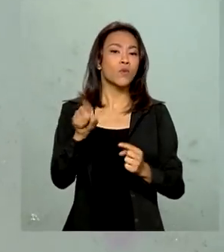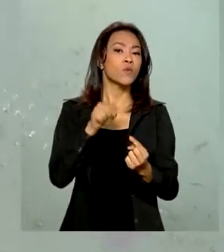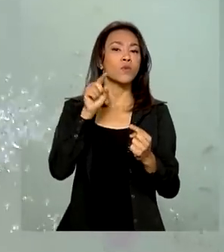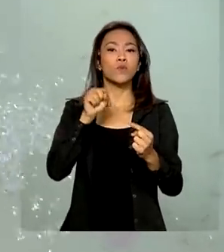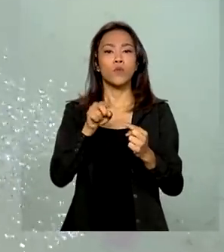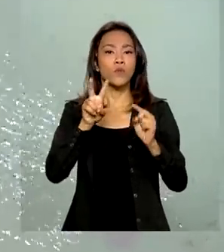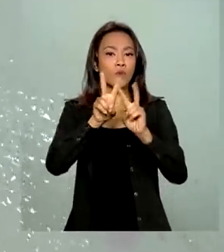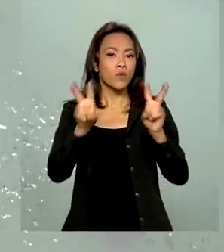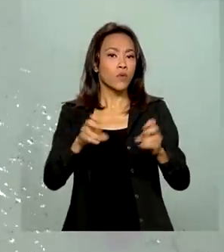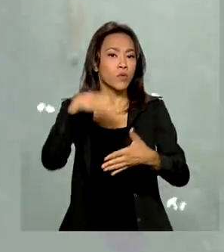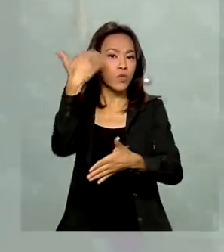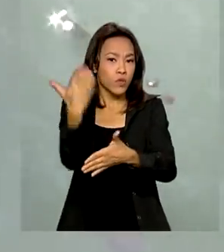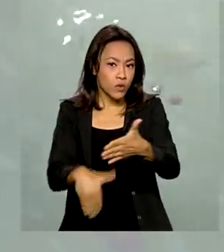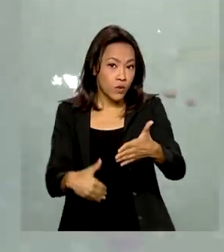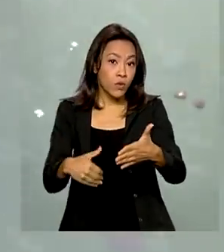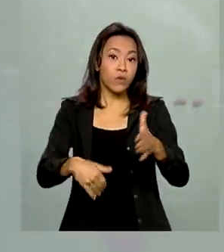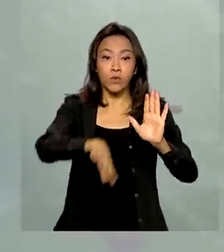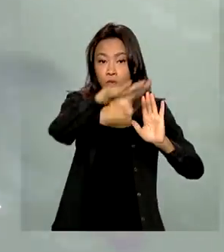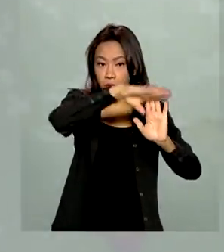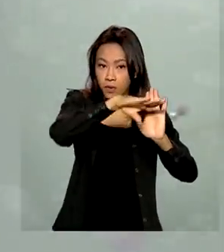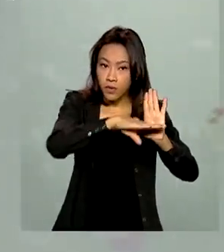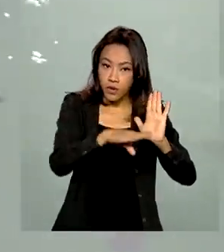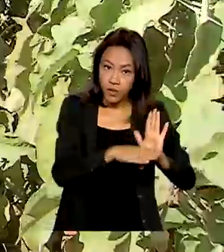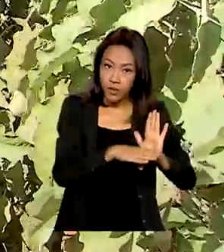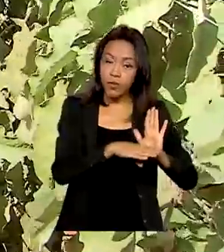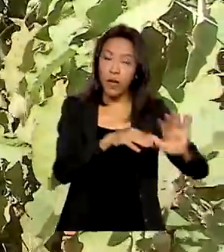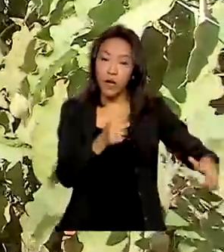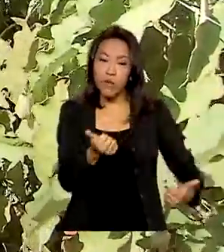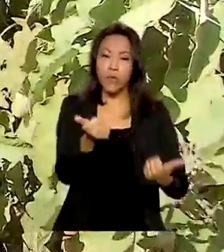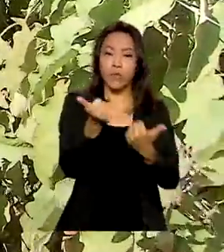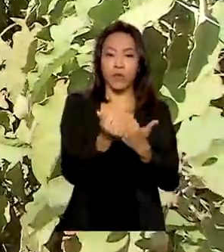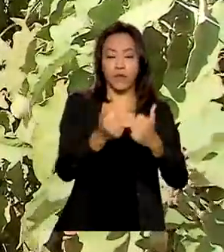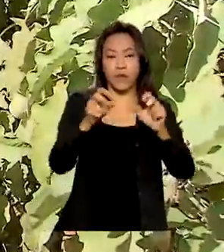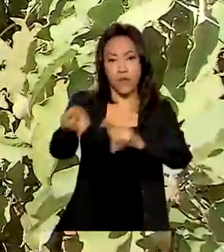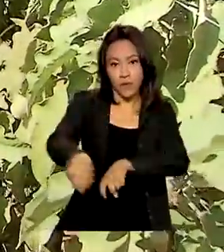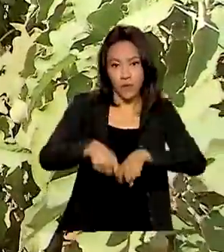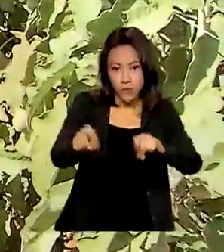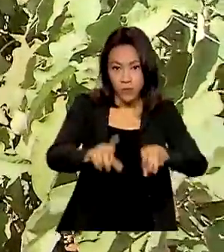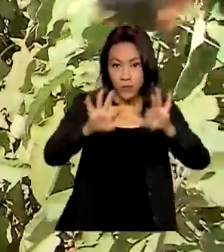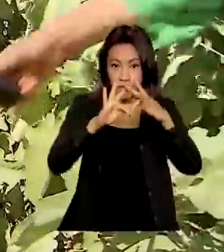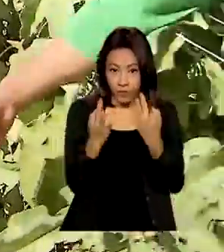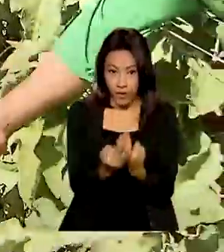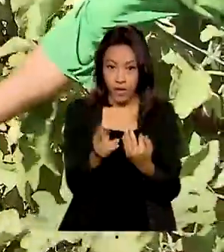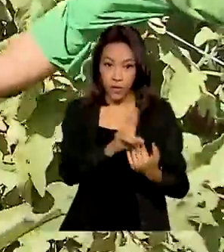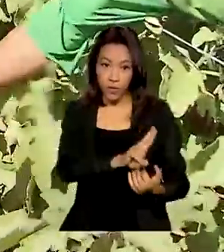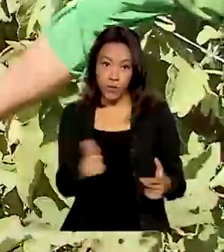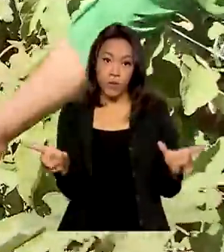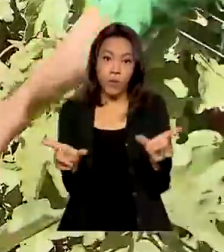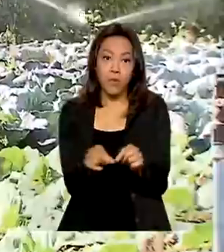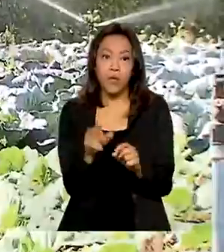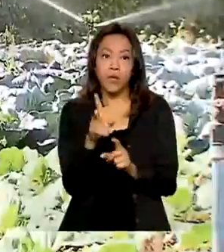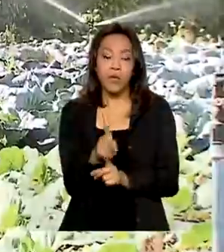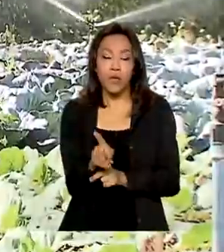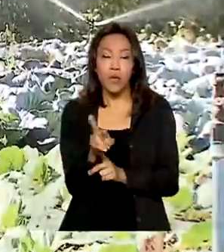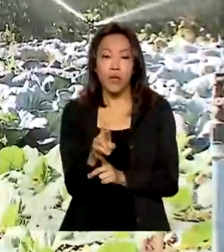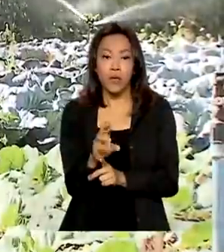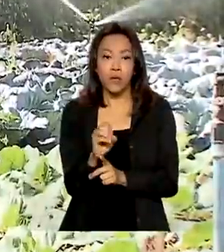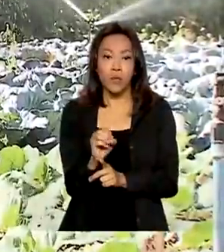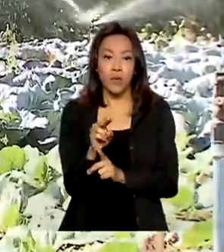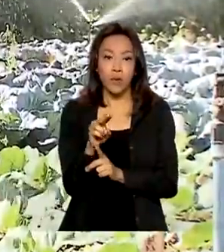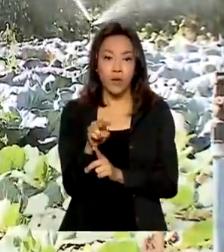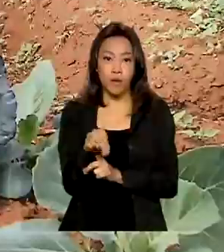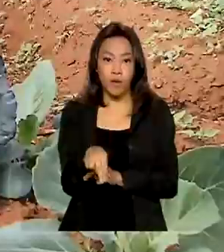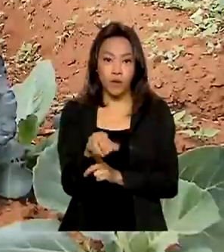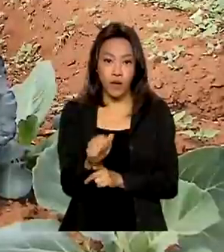operações do Programa Nacional de Fortalecimento da Agricultura Familiar, o PRONAF. O objetivo é minimizar os prejuízos